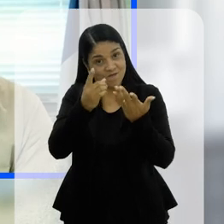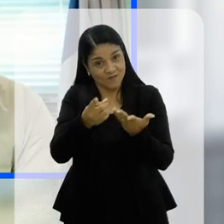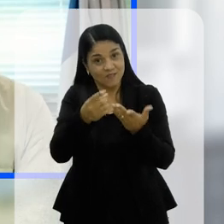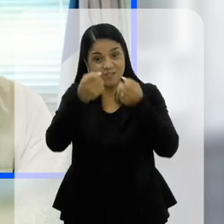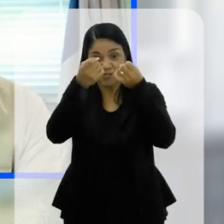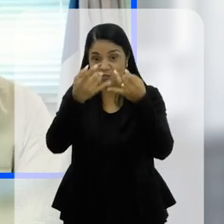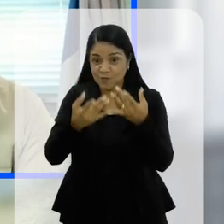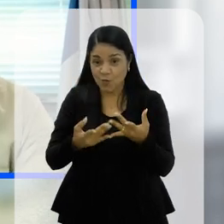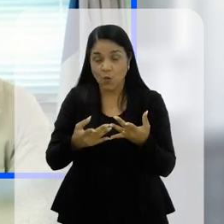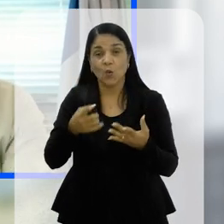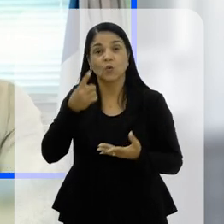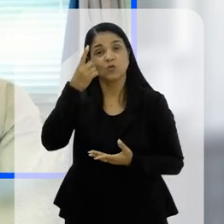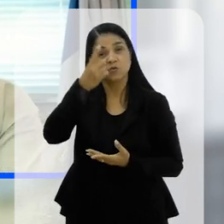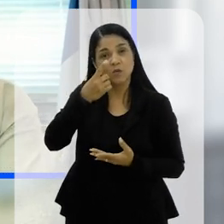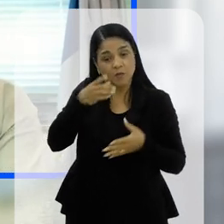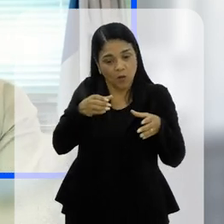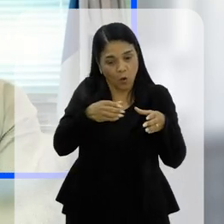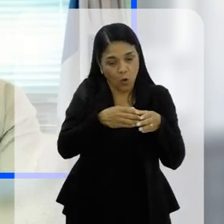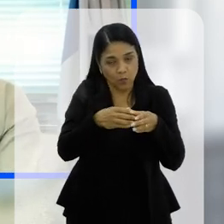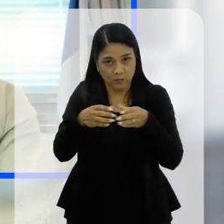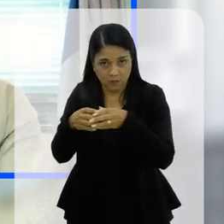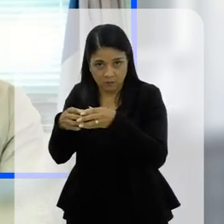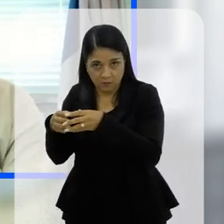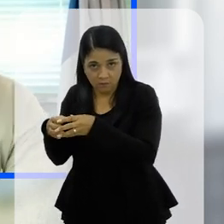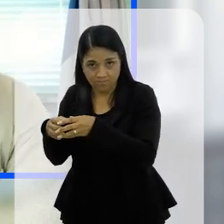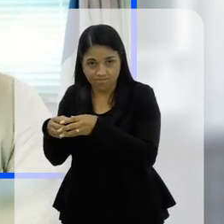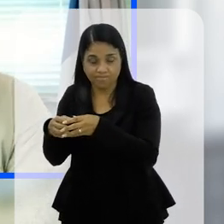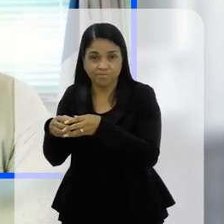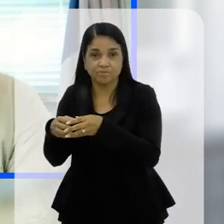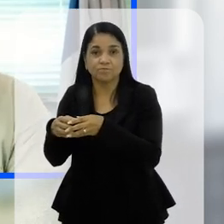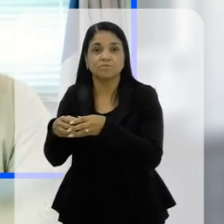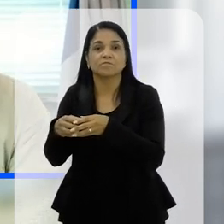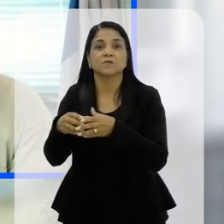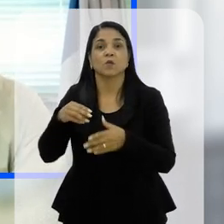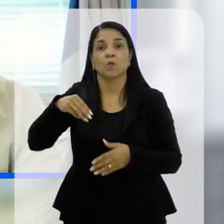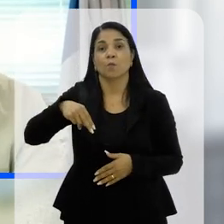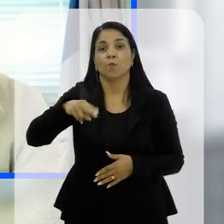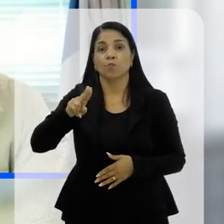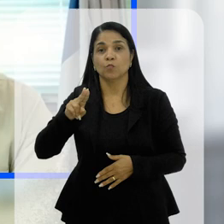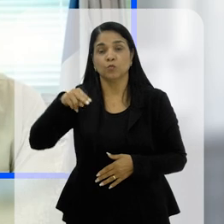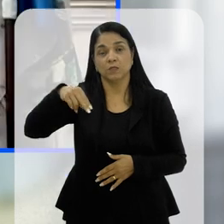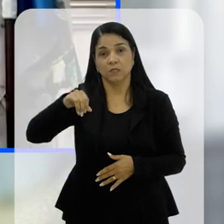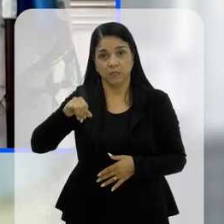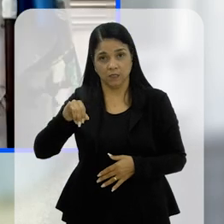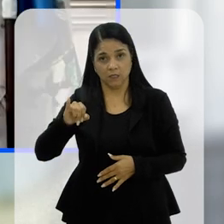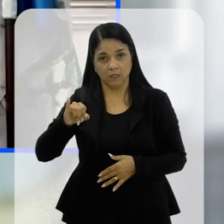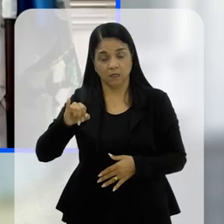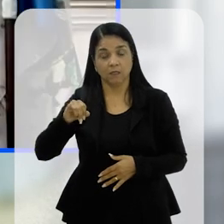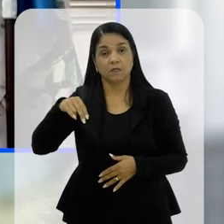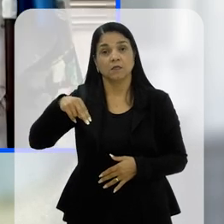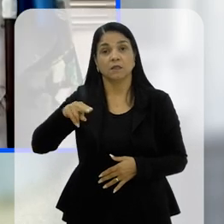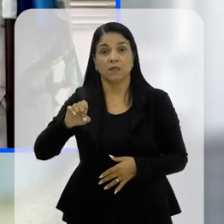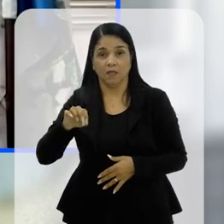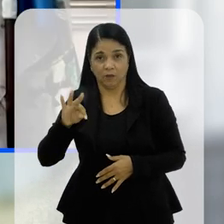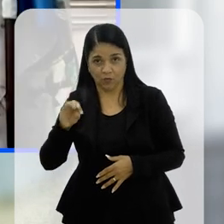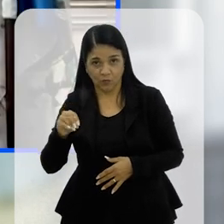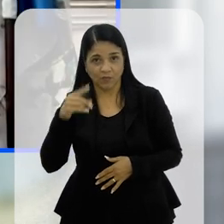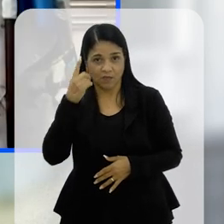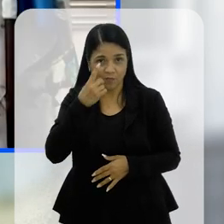Como você falou, né? Os deputados têm as comissões, né? Munir também, Munir Neto, tá? Tá muito...